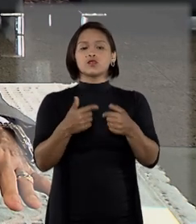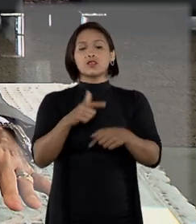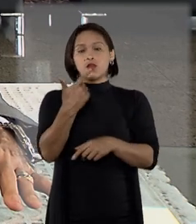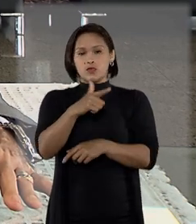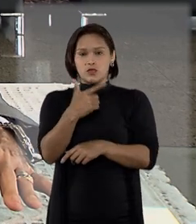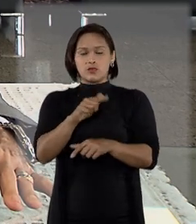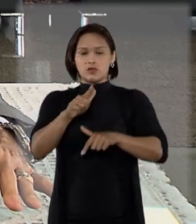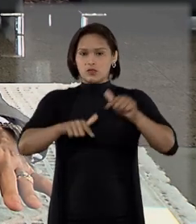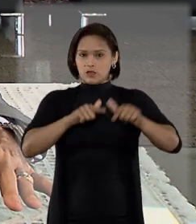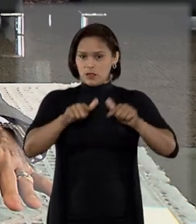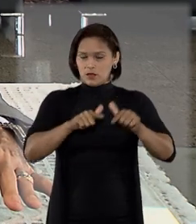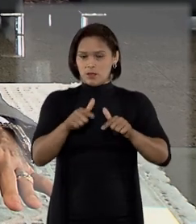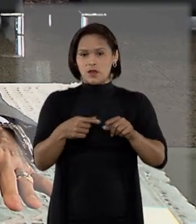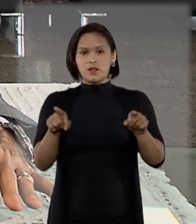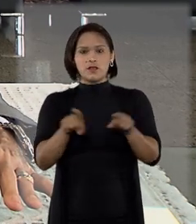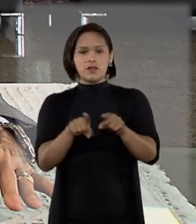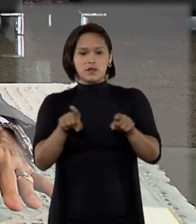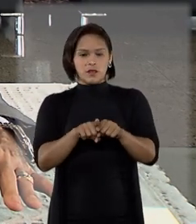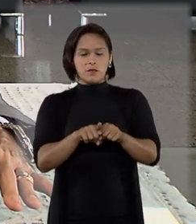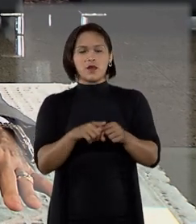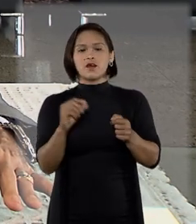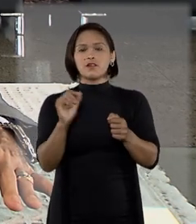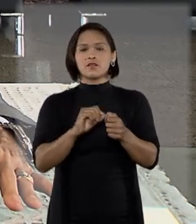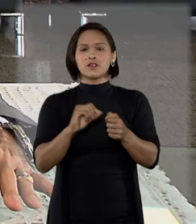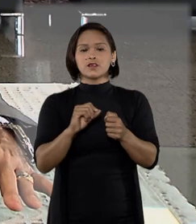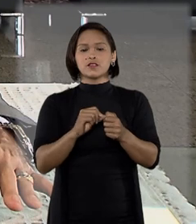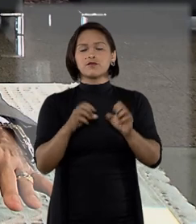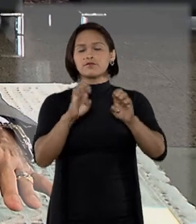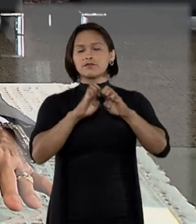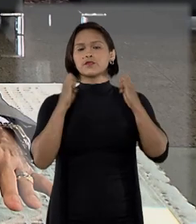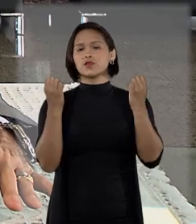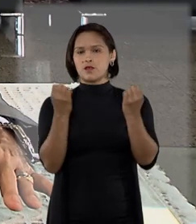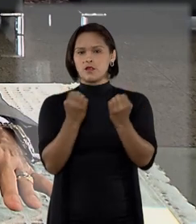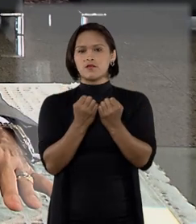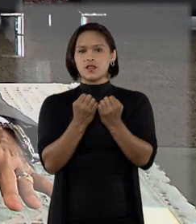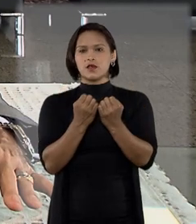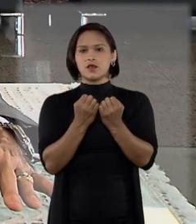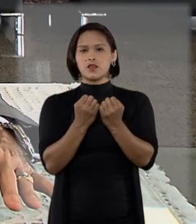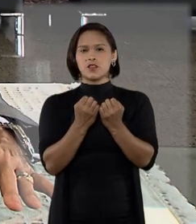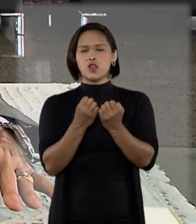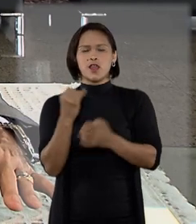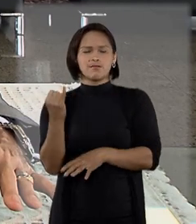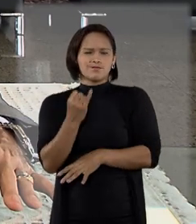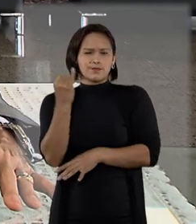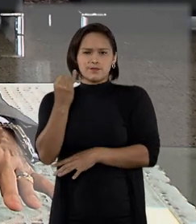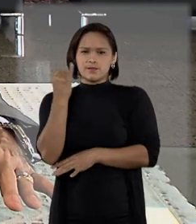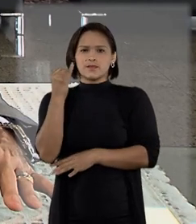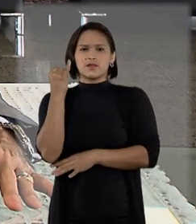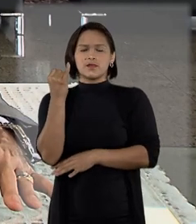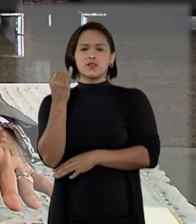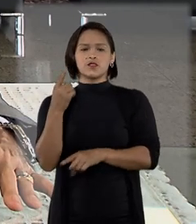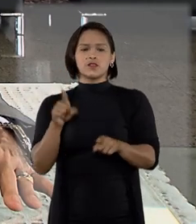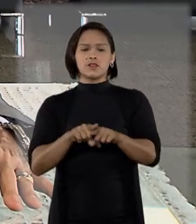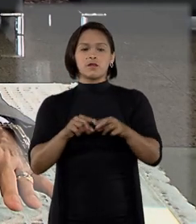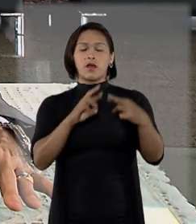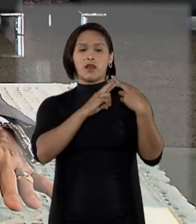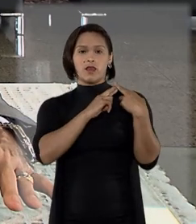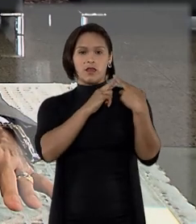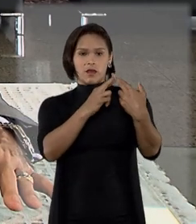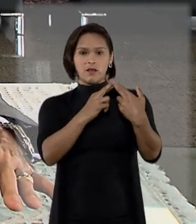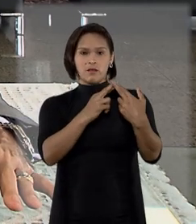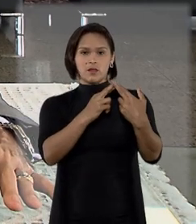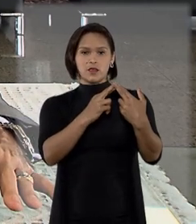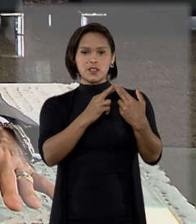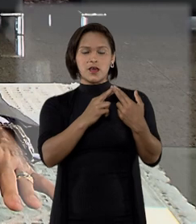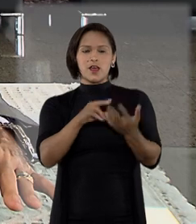securitária. Assim, a realização deste evento é de extrema relevância e representa